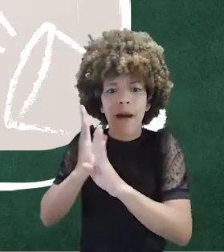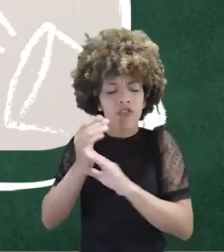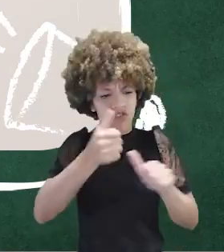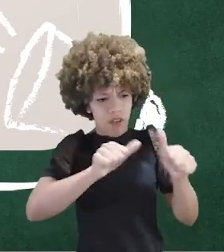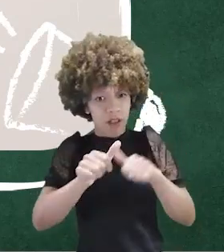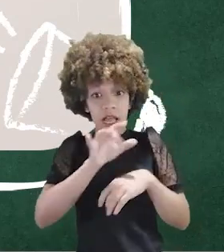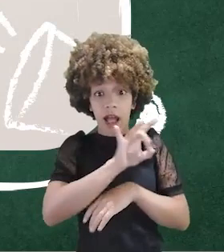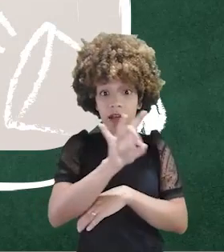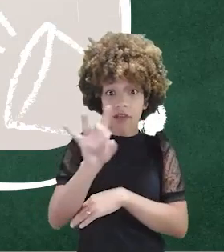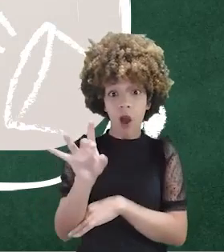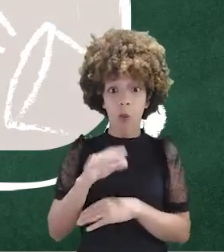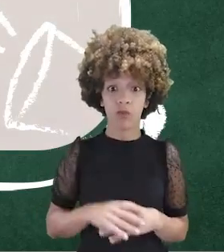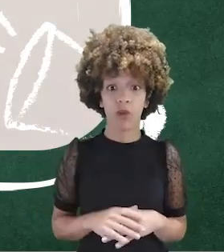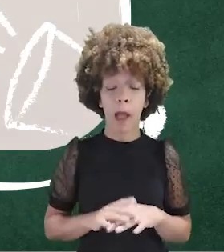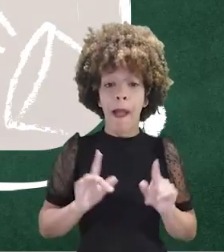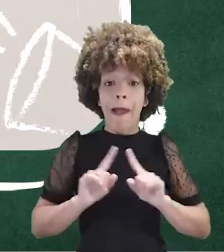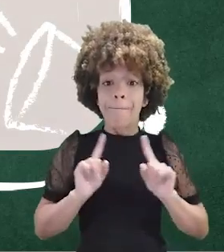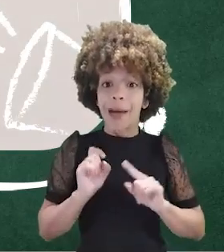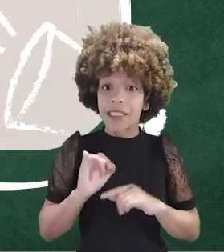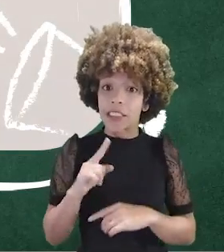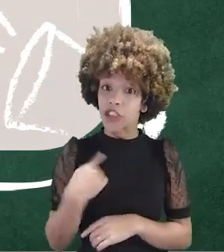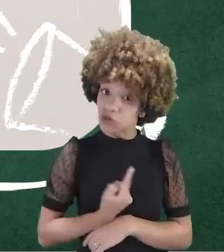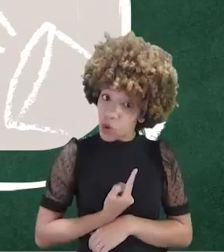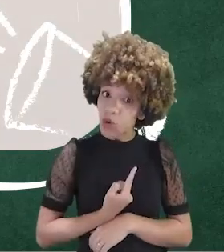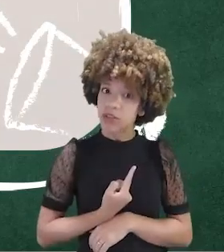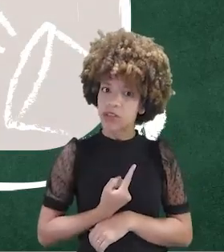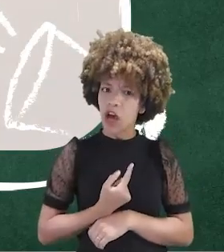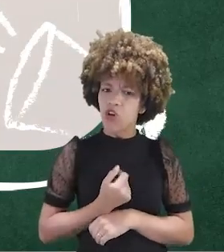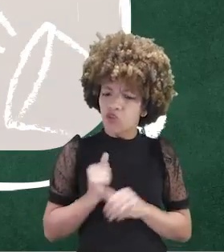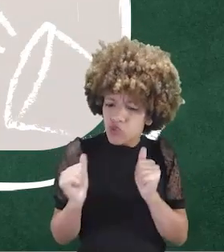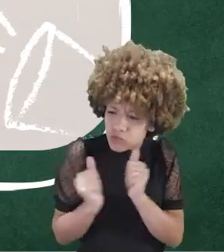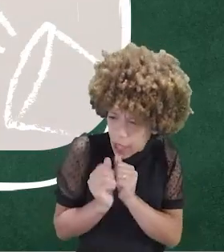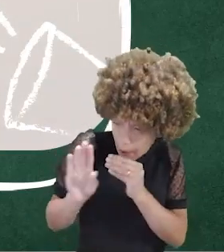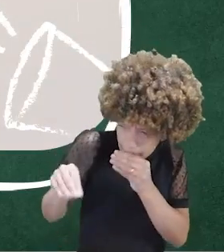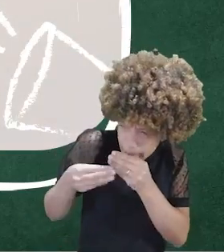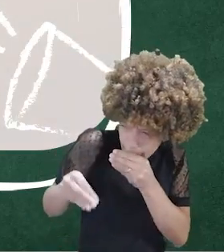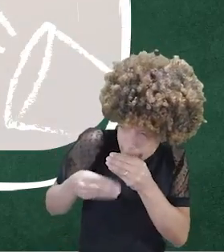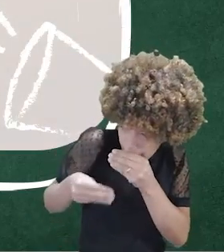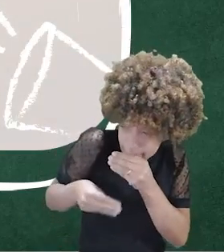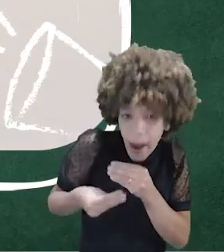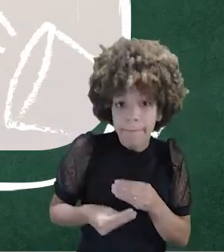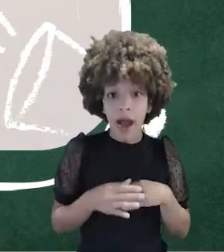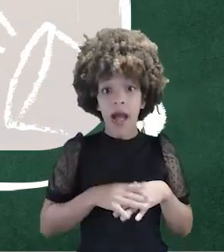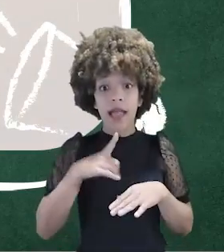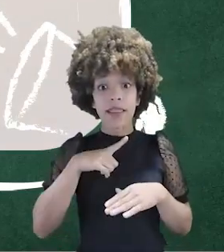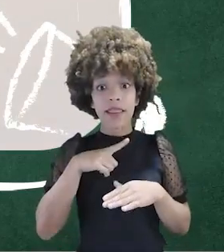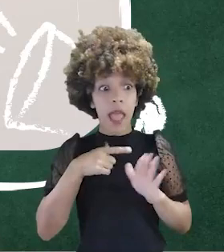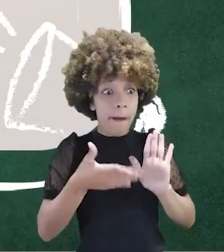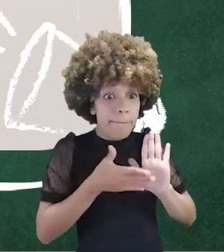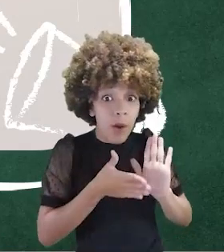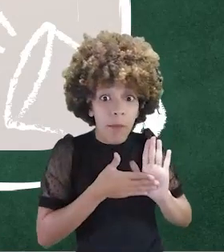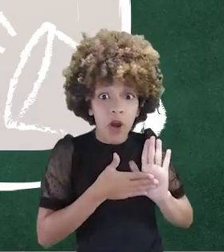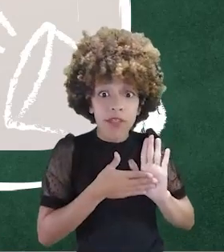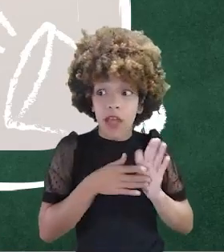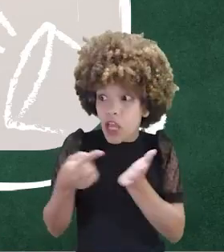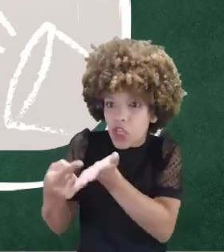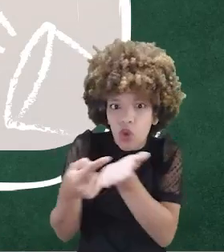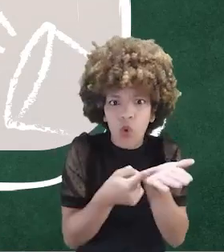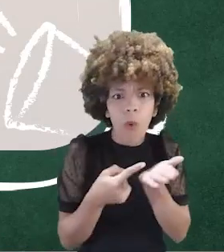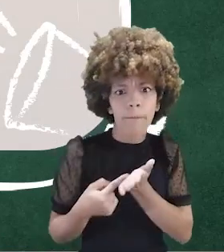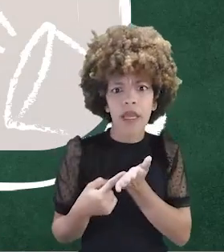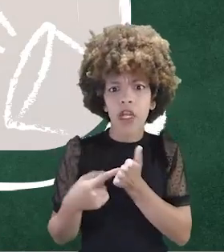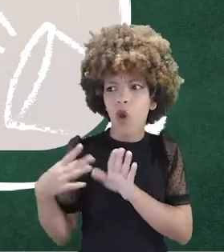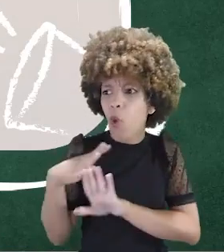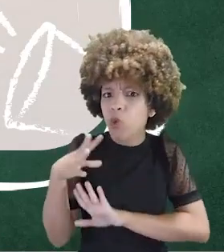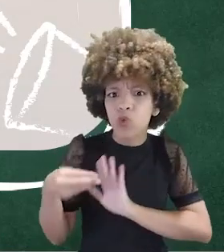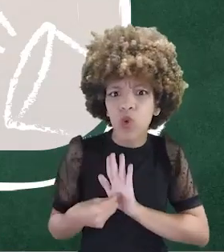senso crítico de cada um. Mas se a gente pudesse juntar e ver ideias que combinem